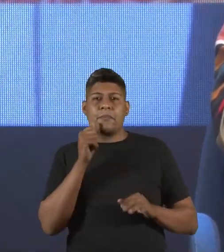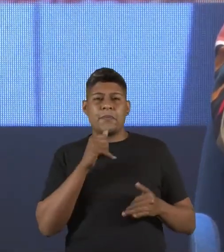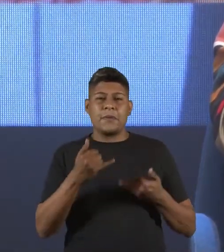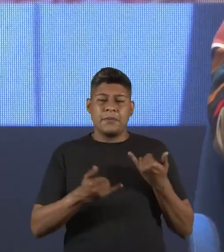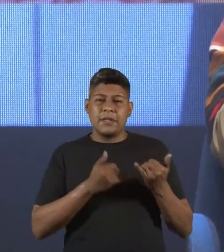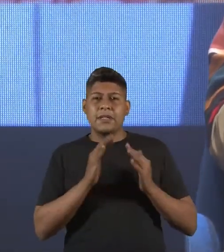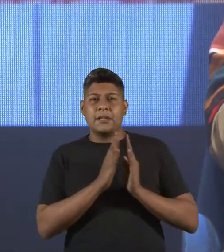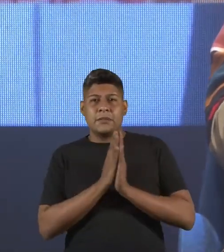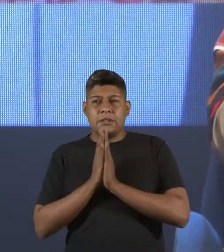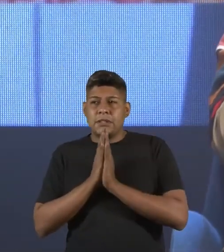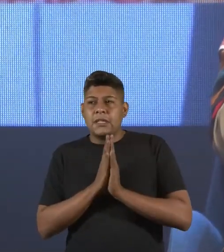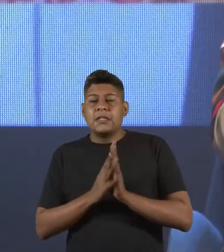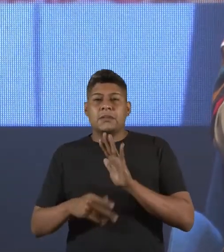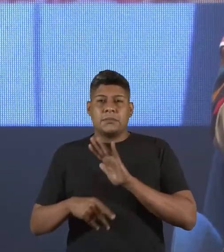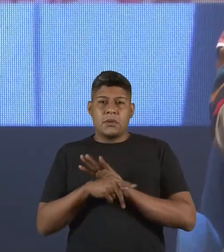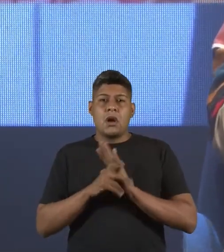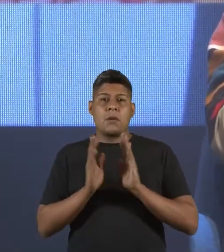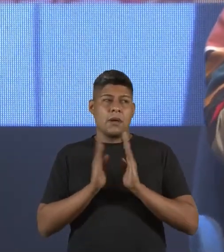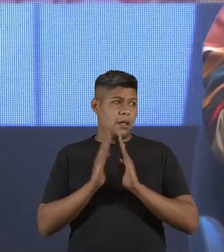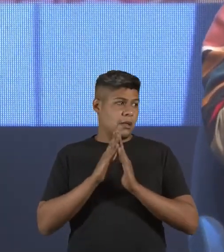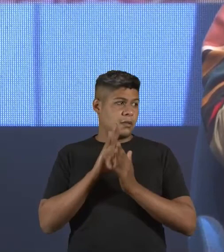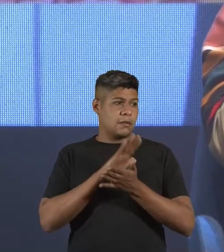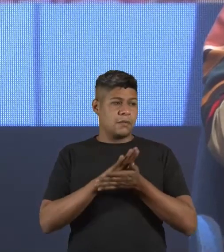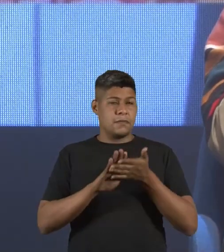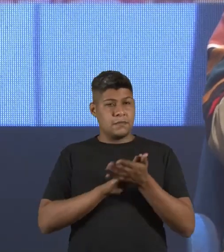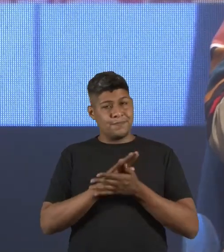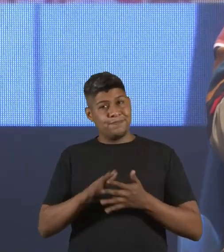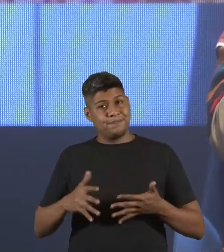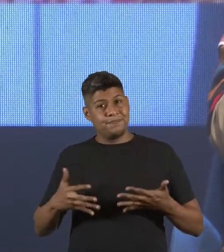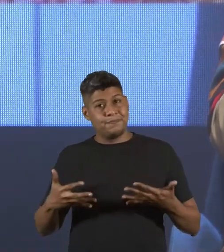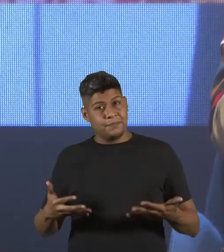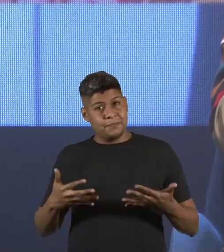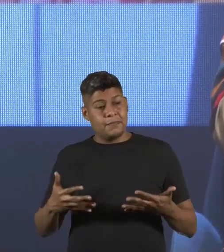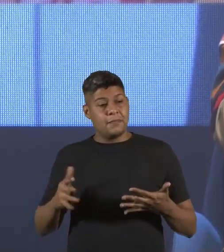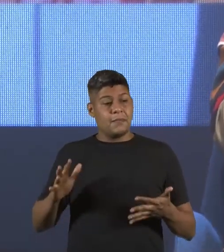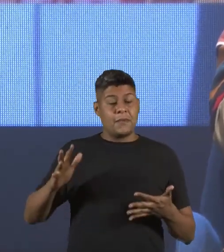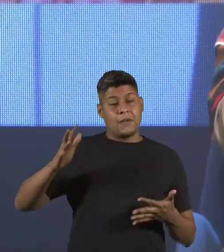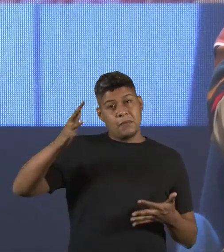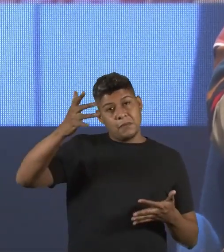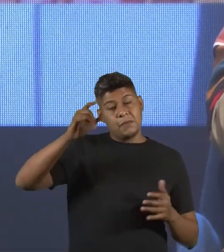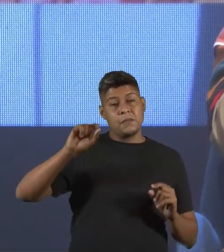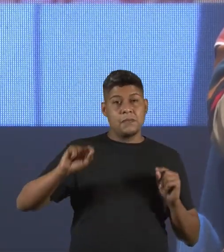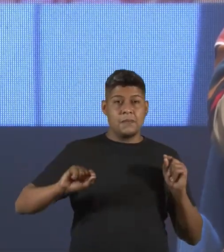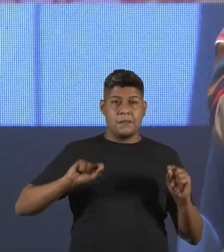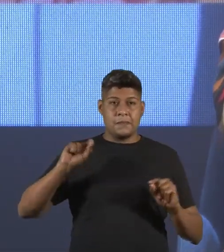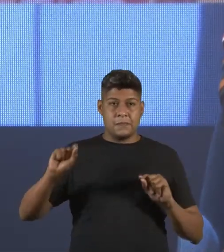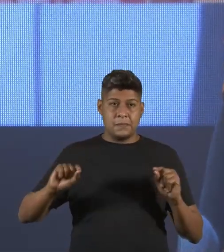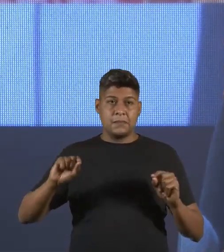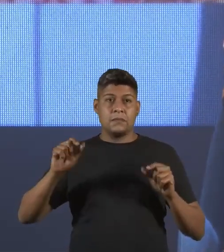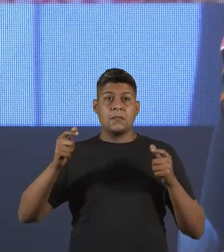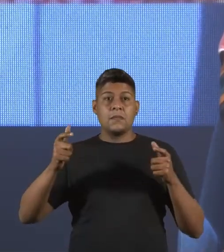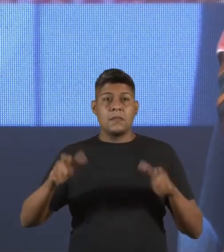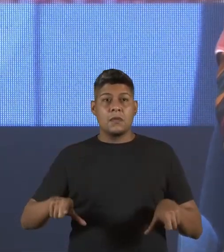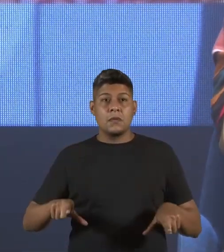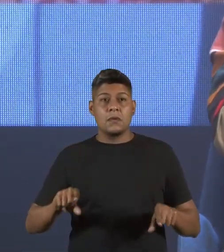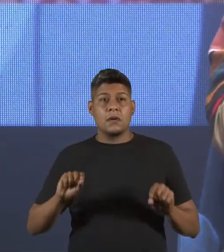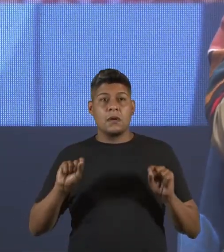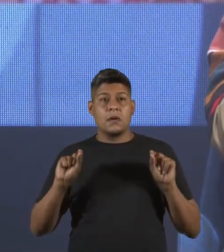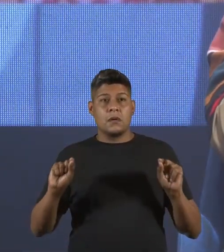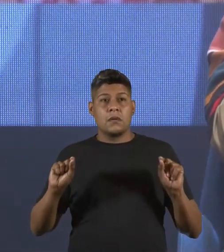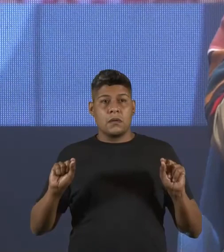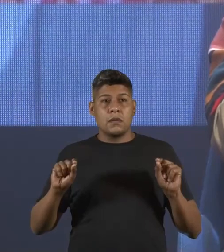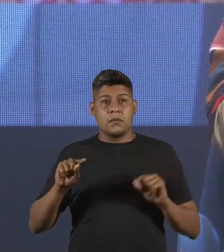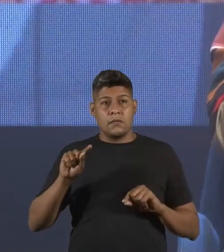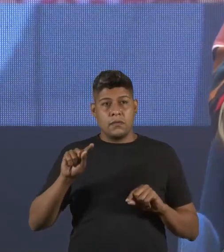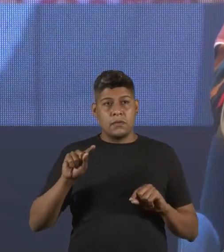brincava de boneca e que brincava de casinha. E isso acabou me colocando num não lugar, porque